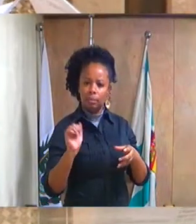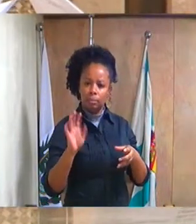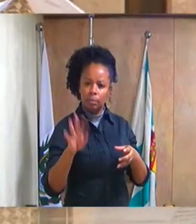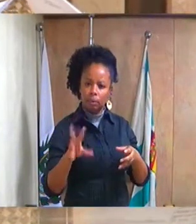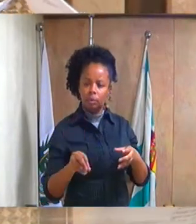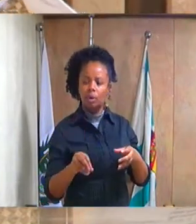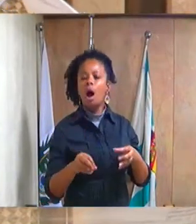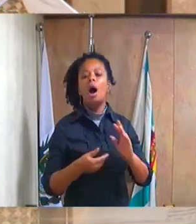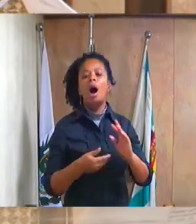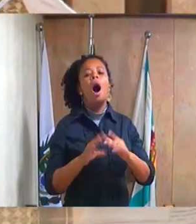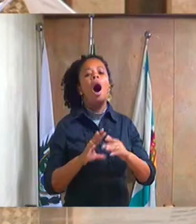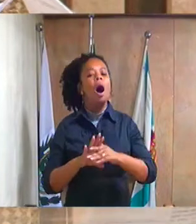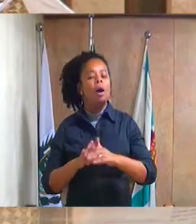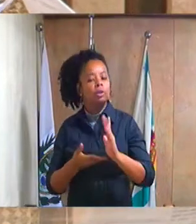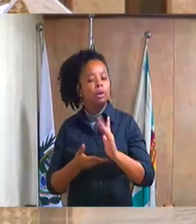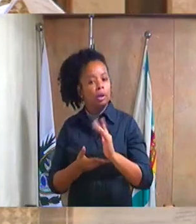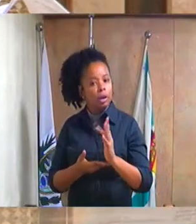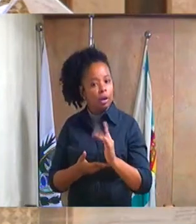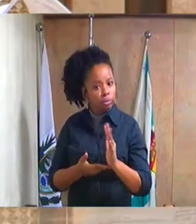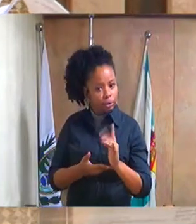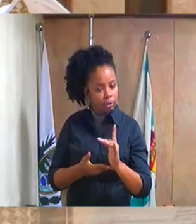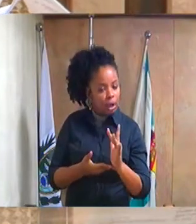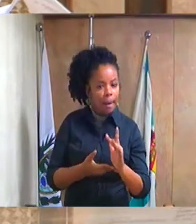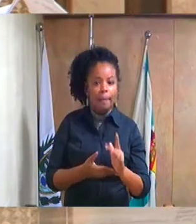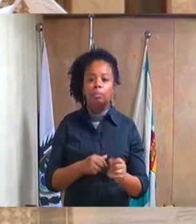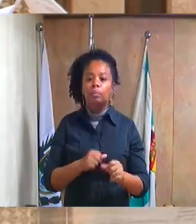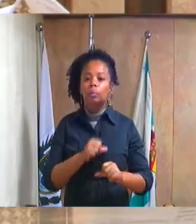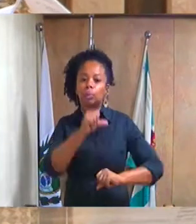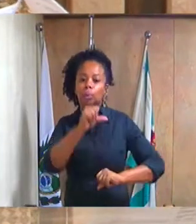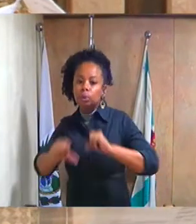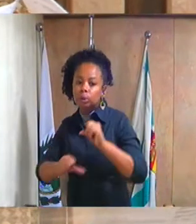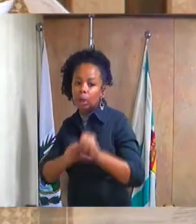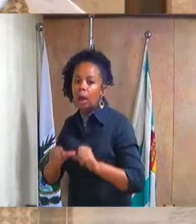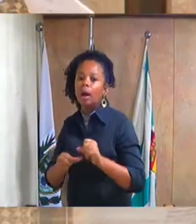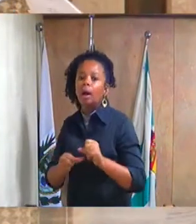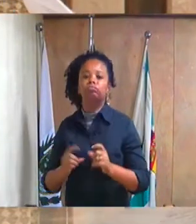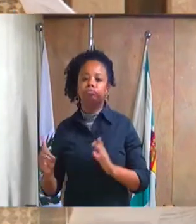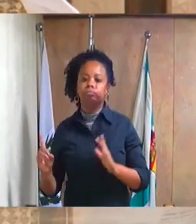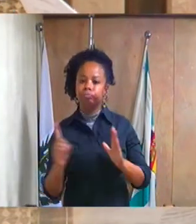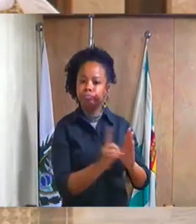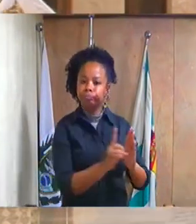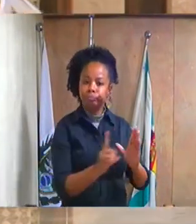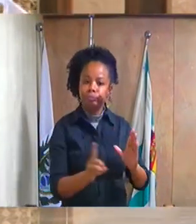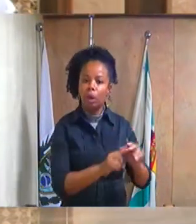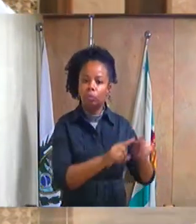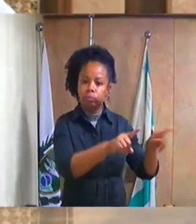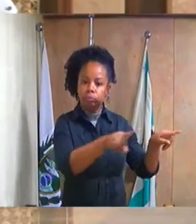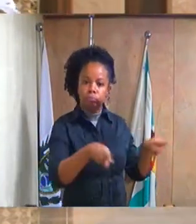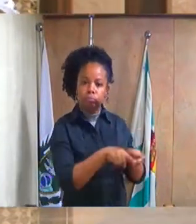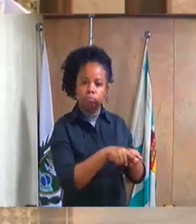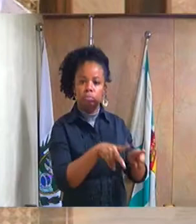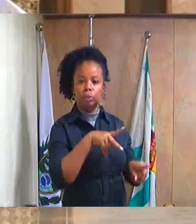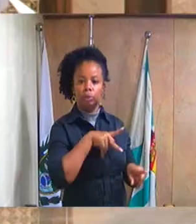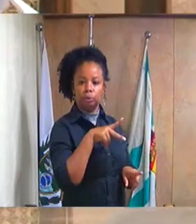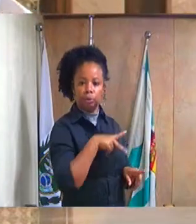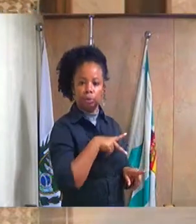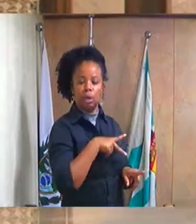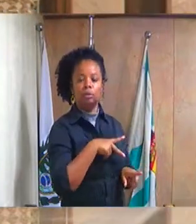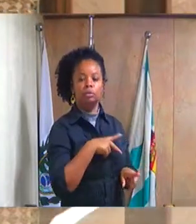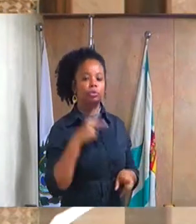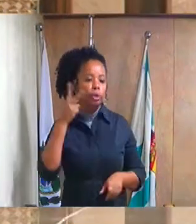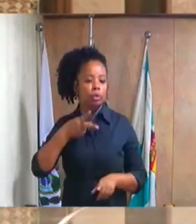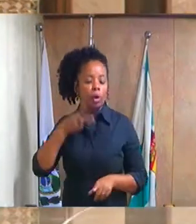Caxias, a fim de descentralizar o atendimento realizado nos gabinetes legislativos. Projeto de